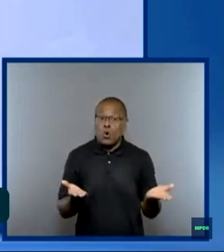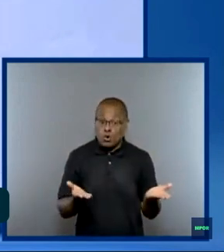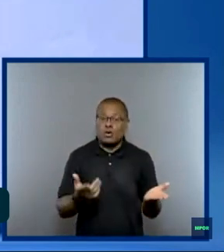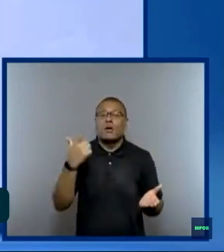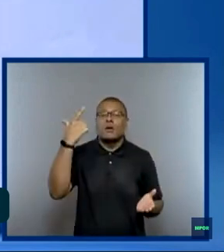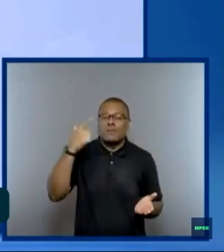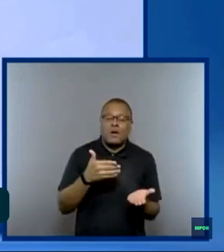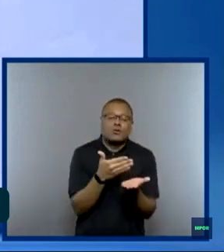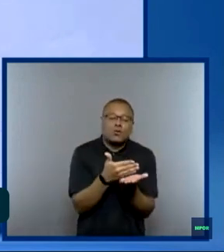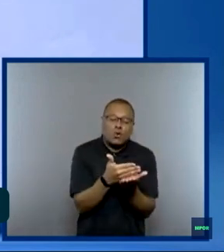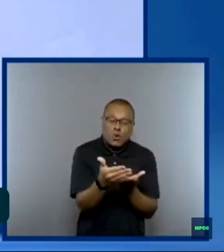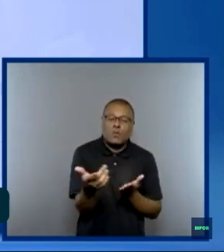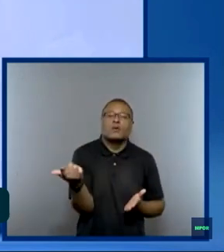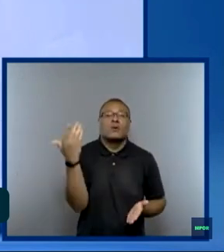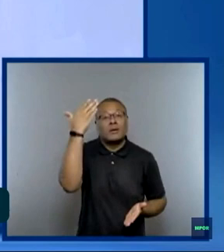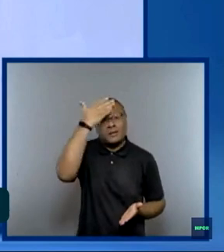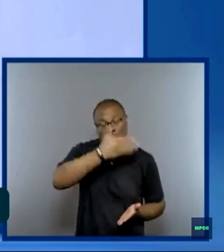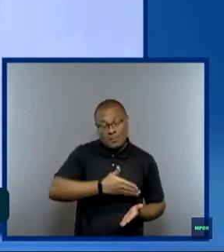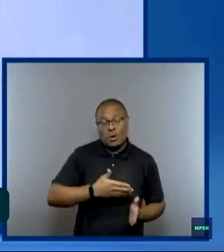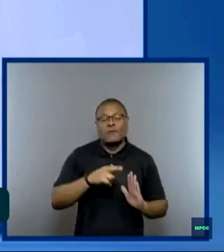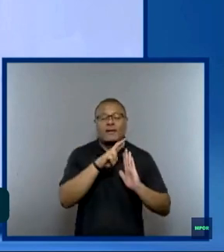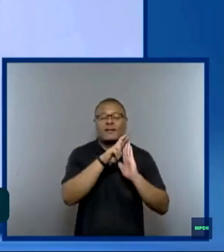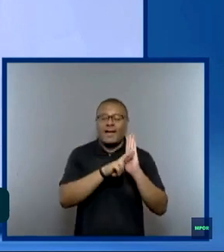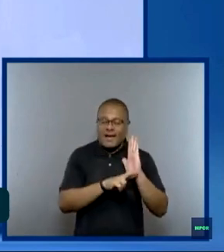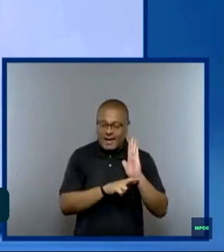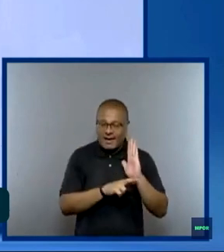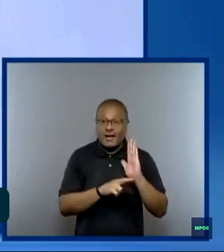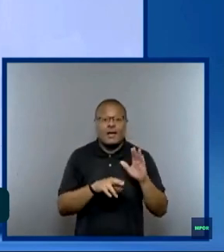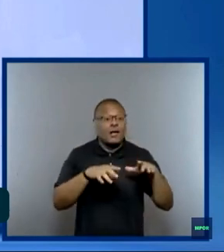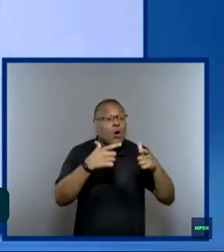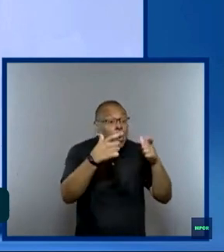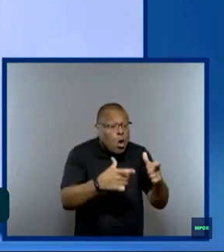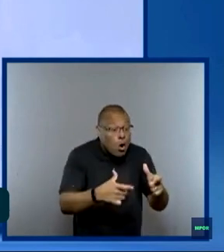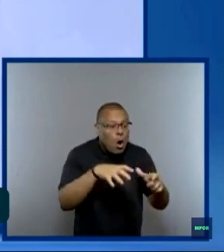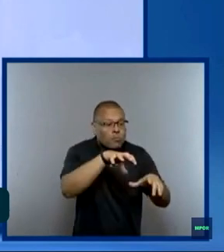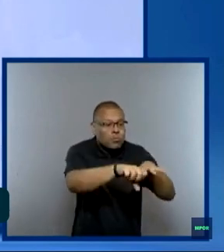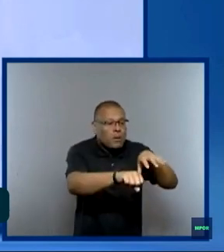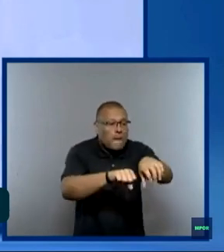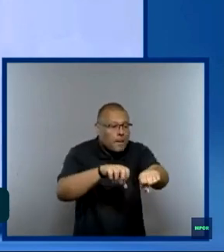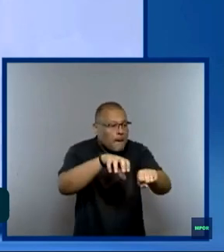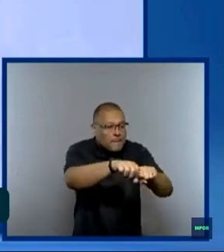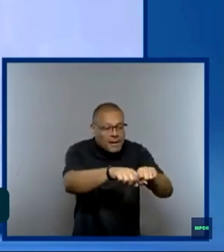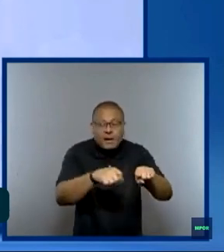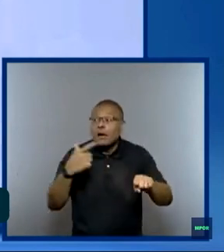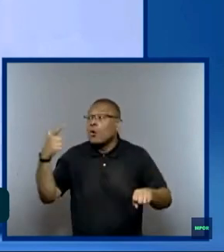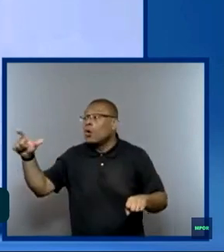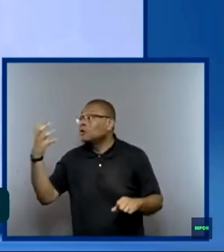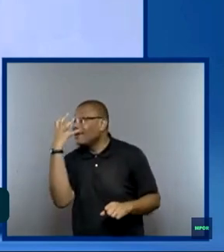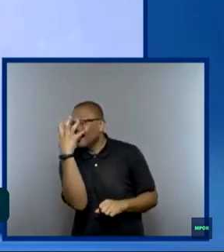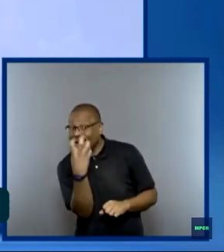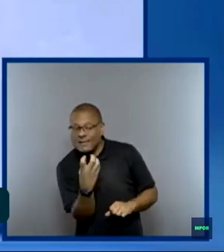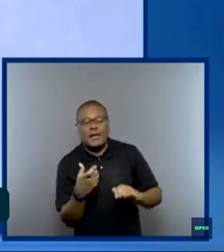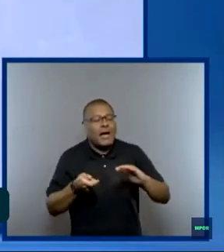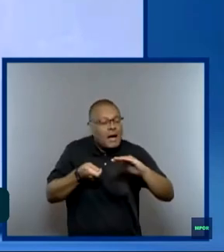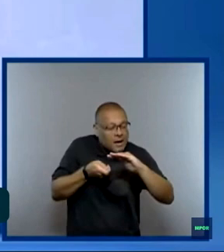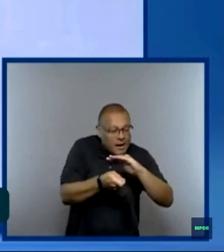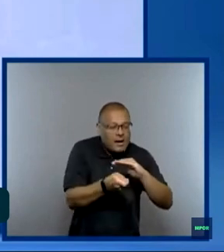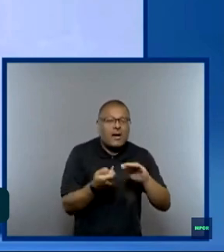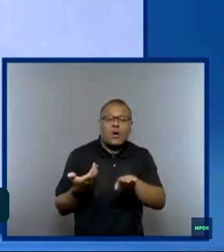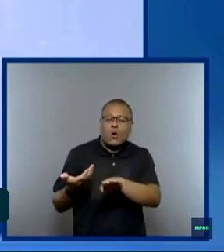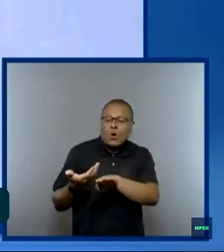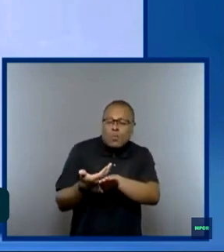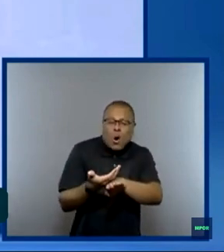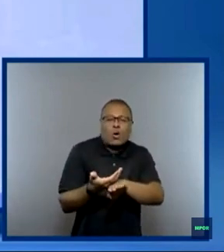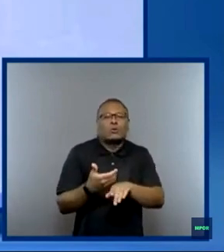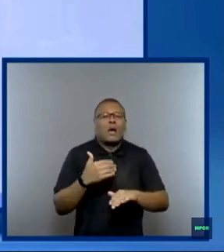passo na consolidação dessa política, na política de arrendamento, que atrai investimento, amplia a capacidade dos portos, gera emprego,